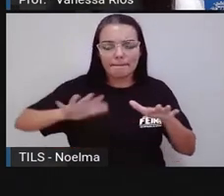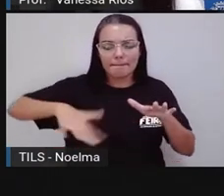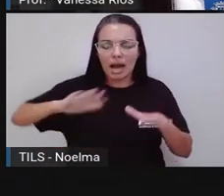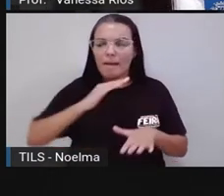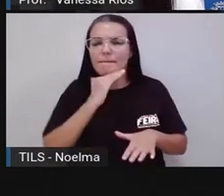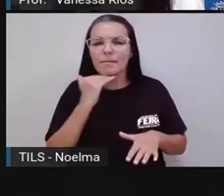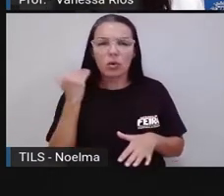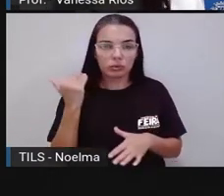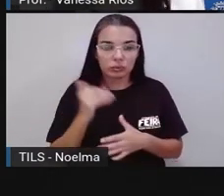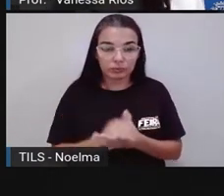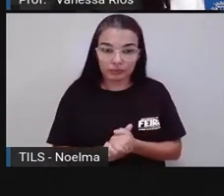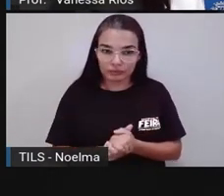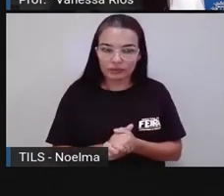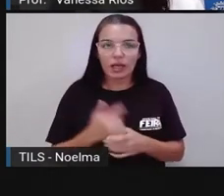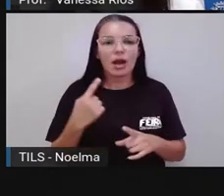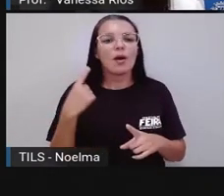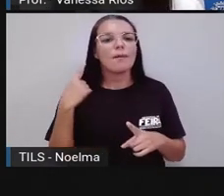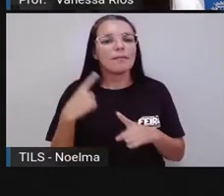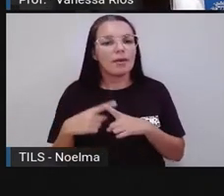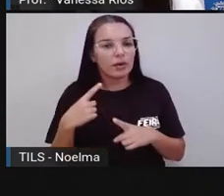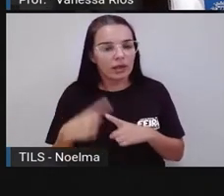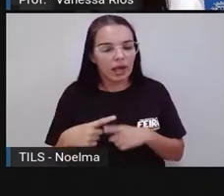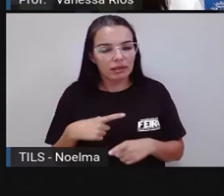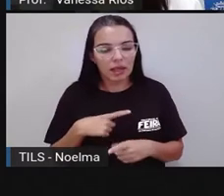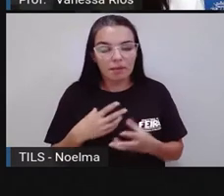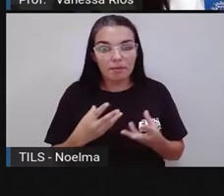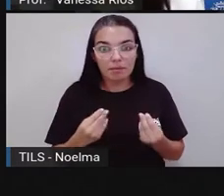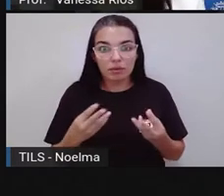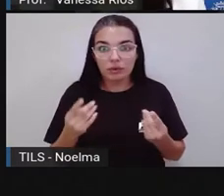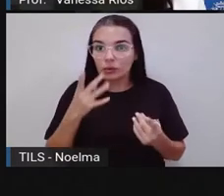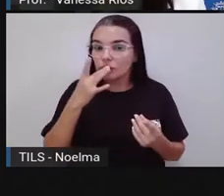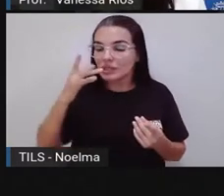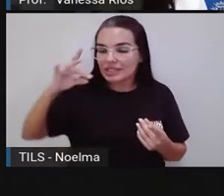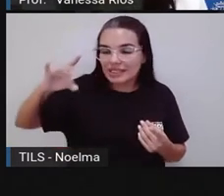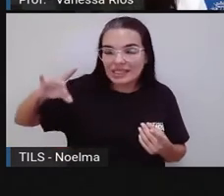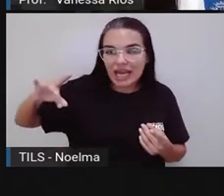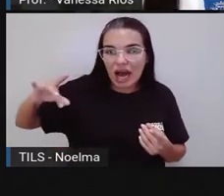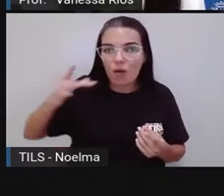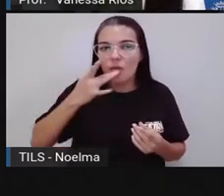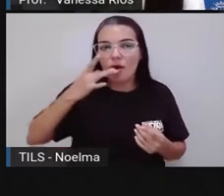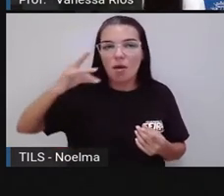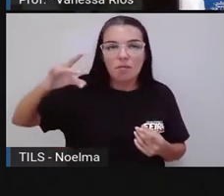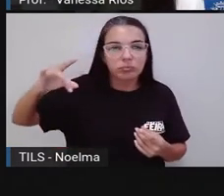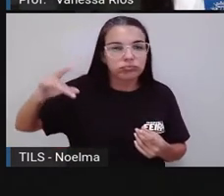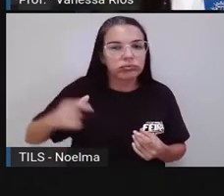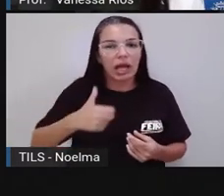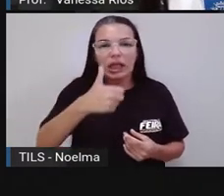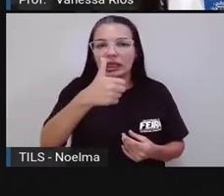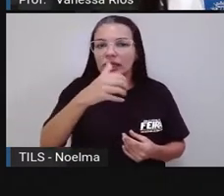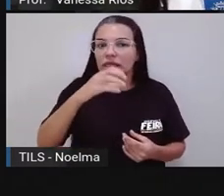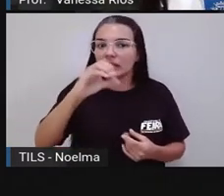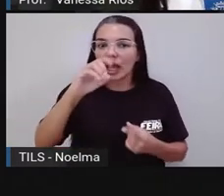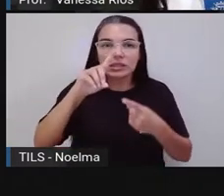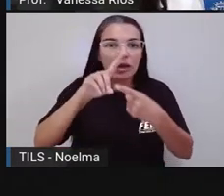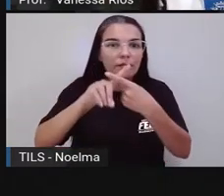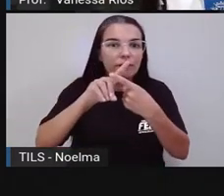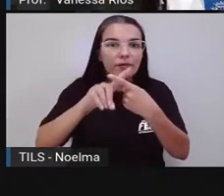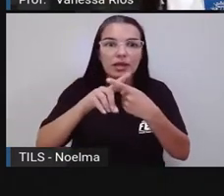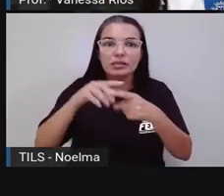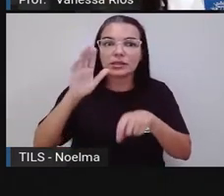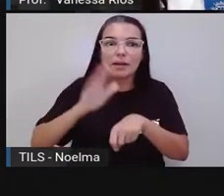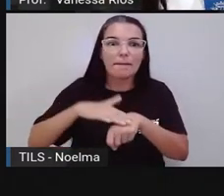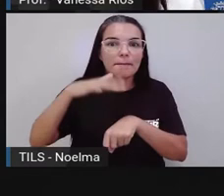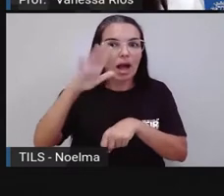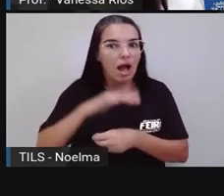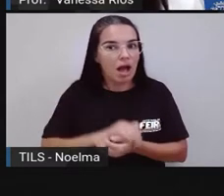de sal, né? Tão grande. Observem aí a proporção. Dez vezes mais do que as águas dos oceanos, que já